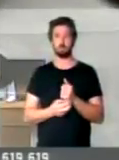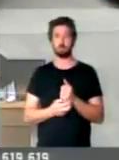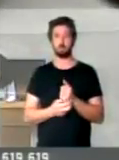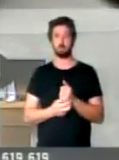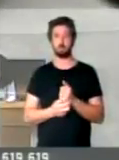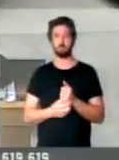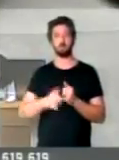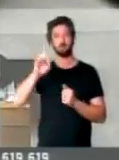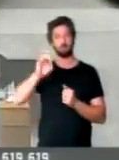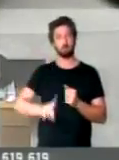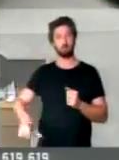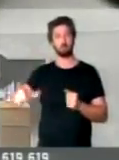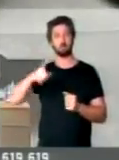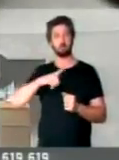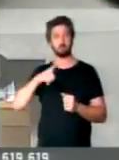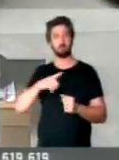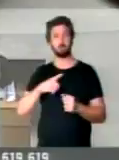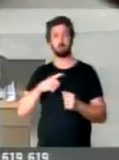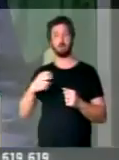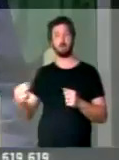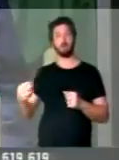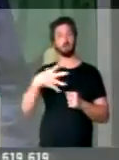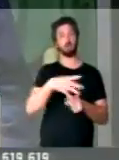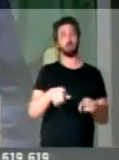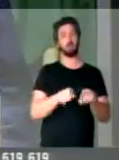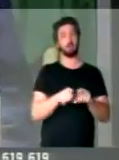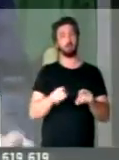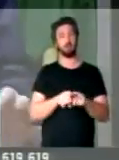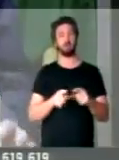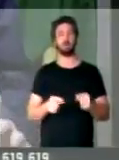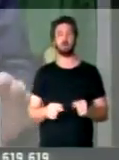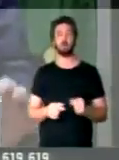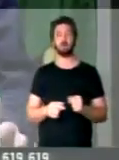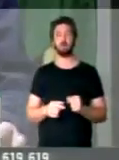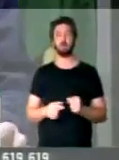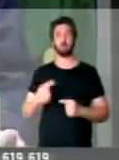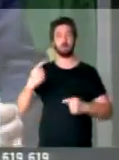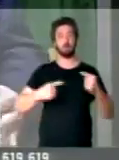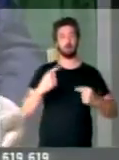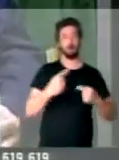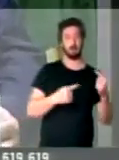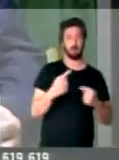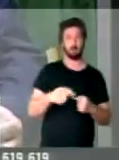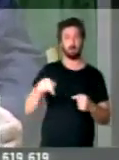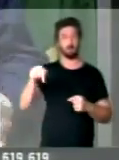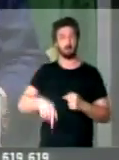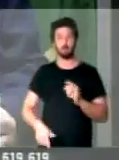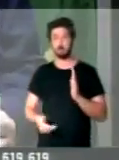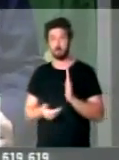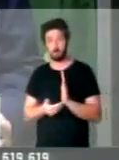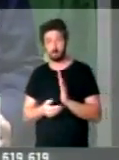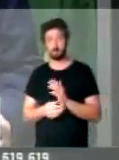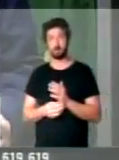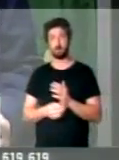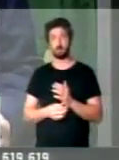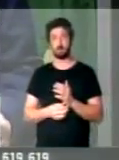com direito a uma nova rodada de debates aqui nesta casa,